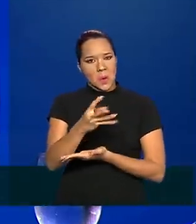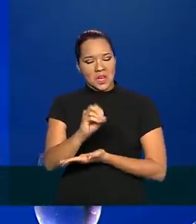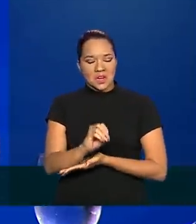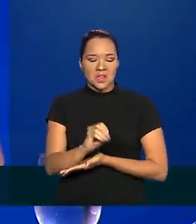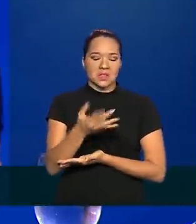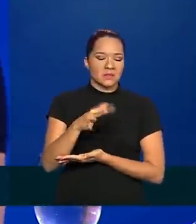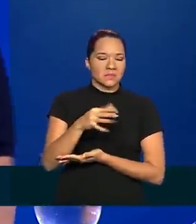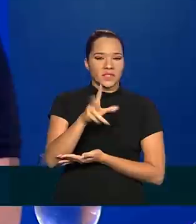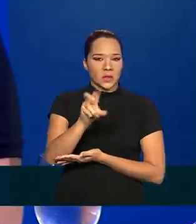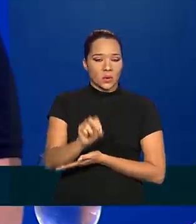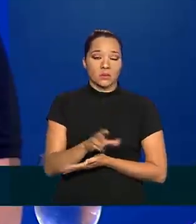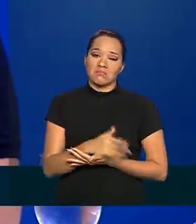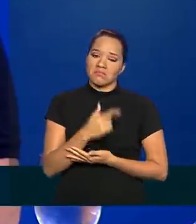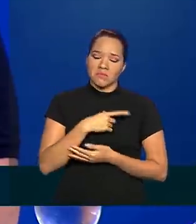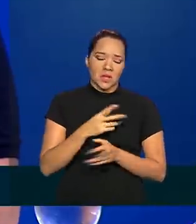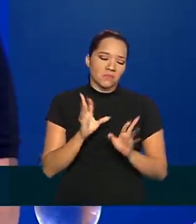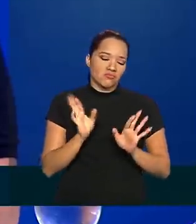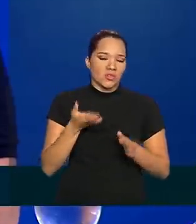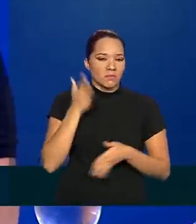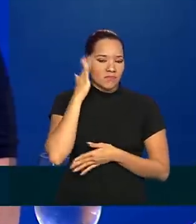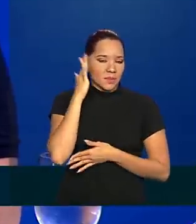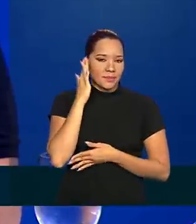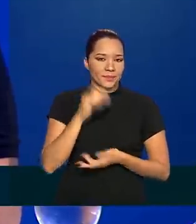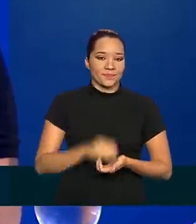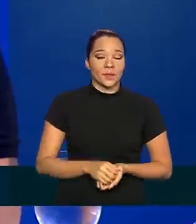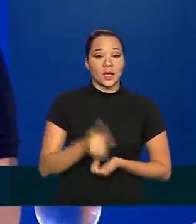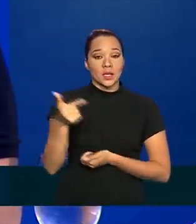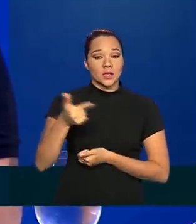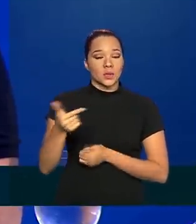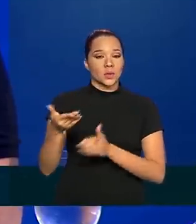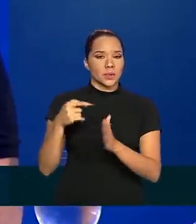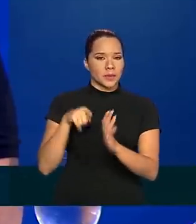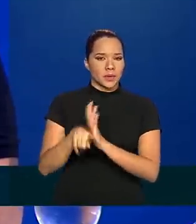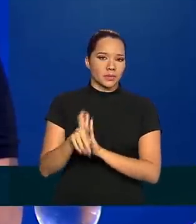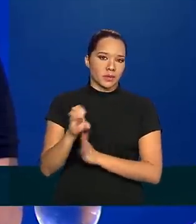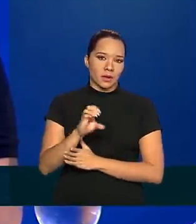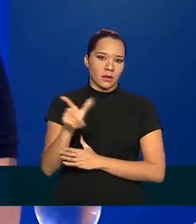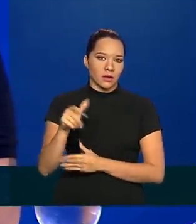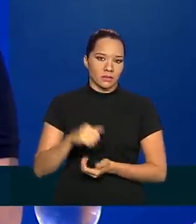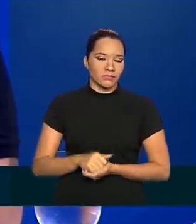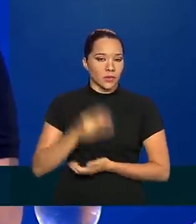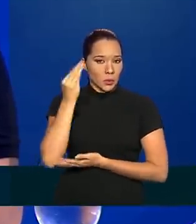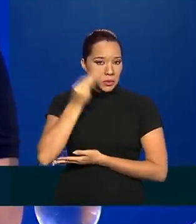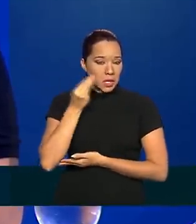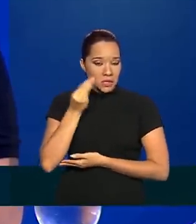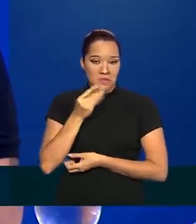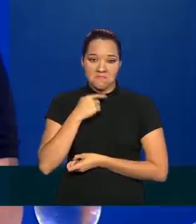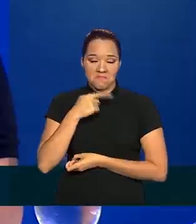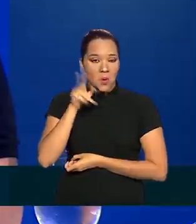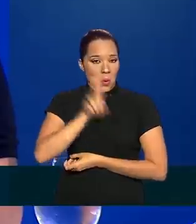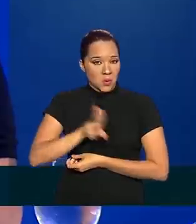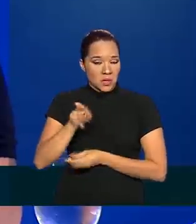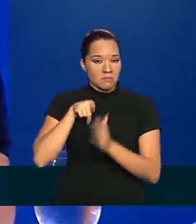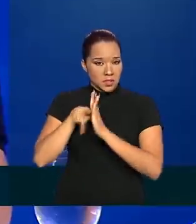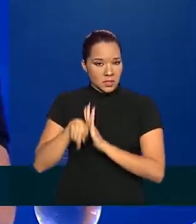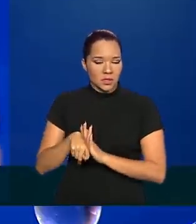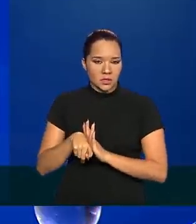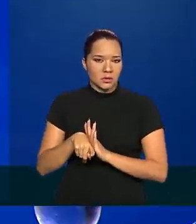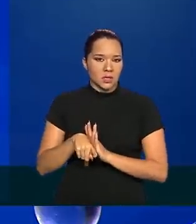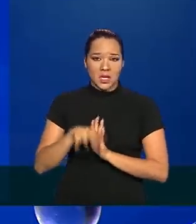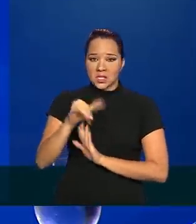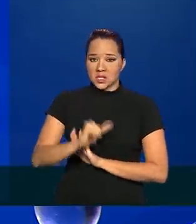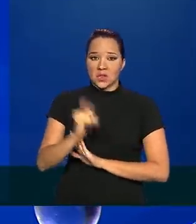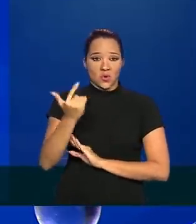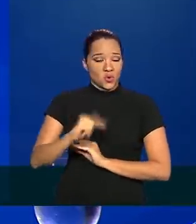assim, está dentro do esperado. A segunda parte da pergunta é óbvia, né? Os testes que não foram utilizados na pesquisa, se não